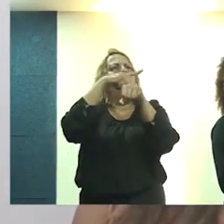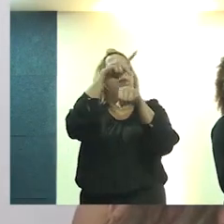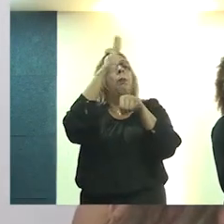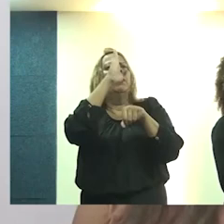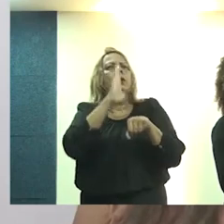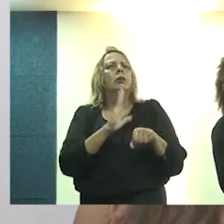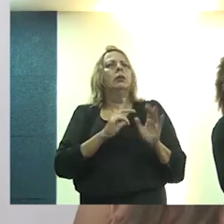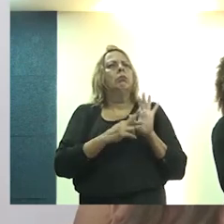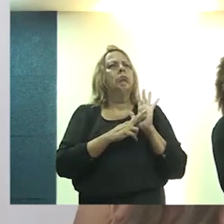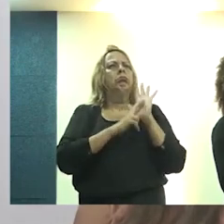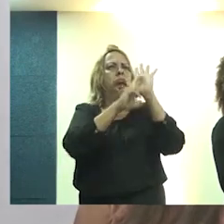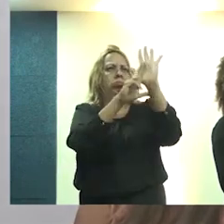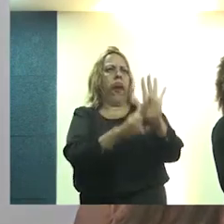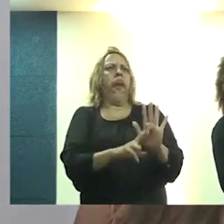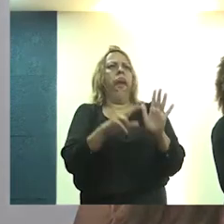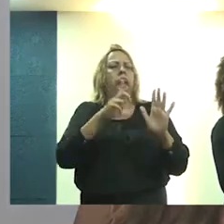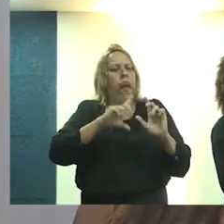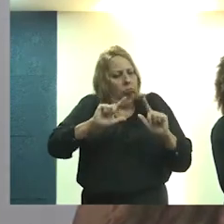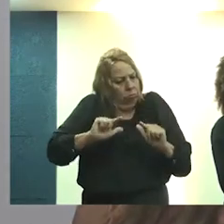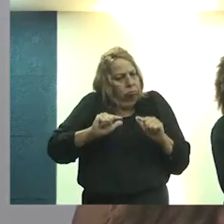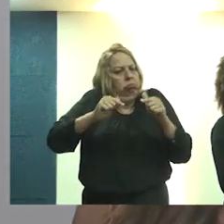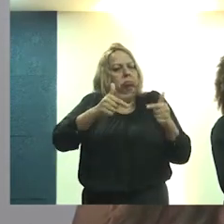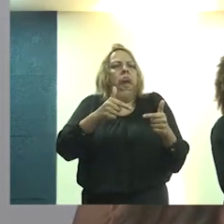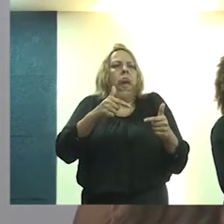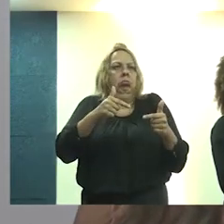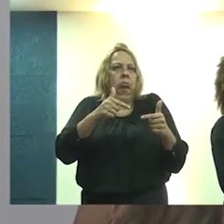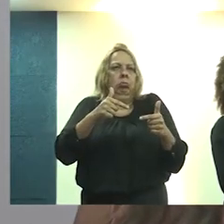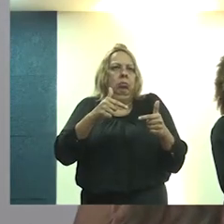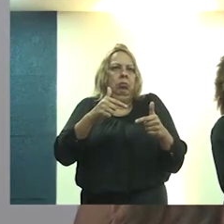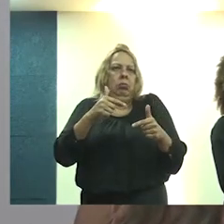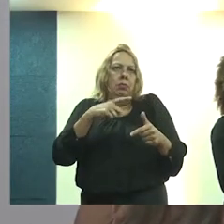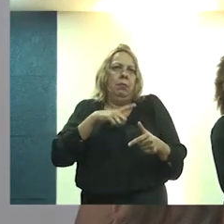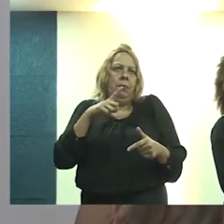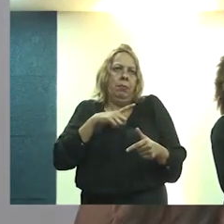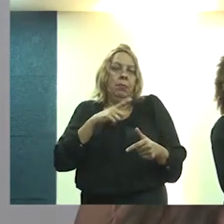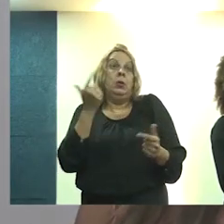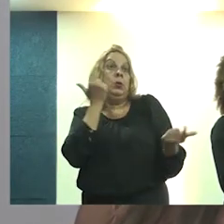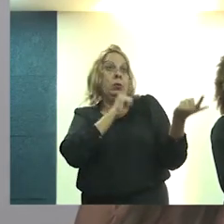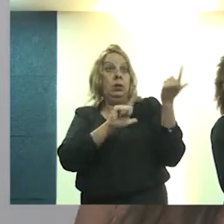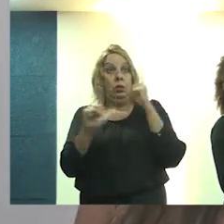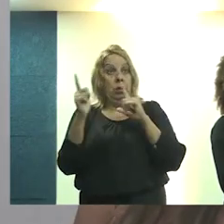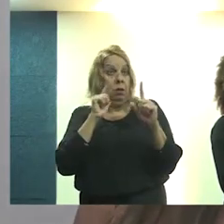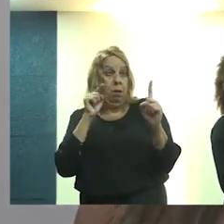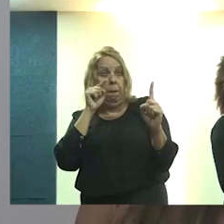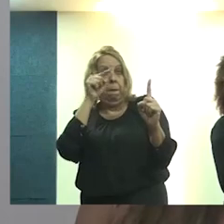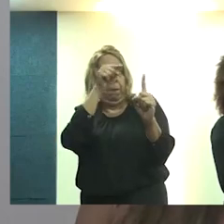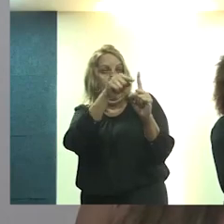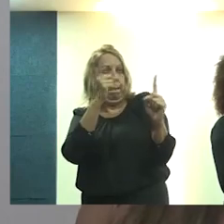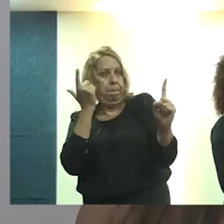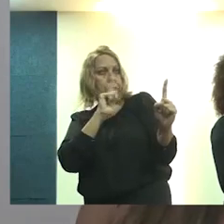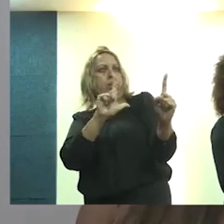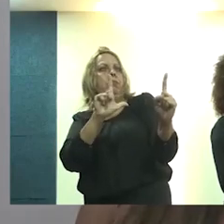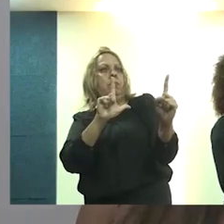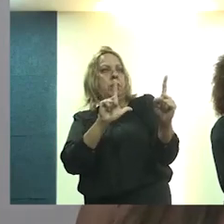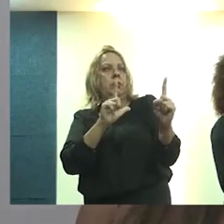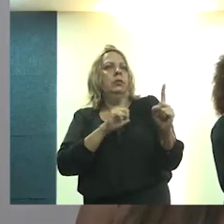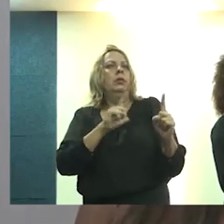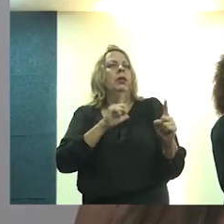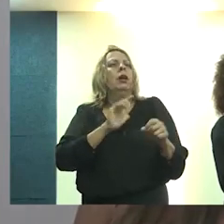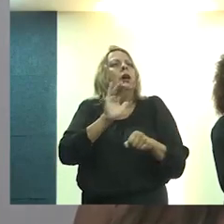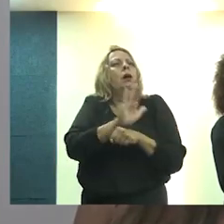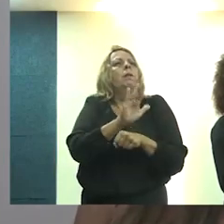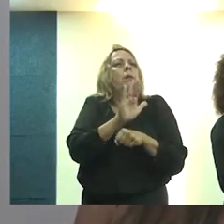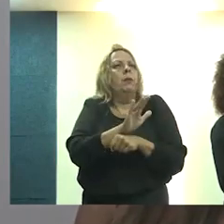país pelo empenho, pelo alcance que pode ter a assistência